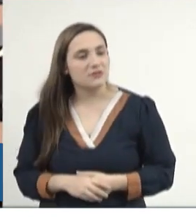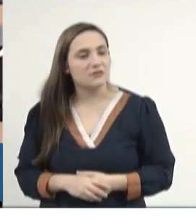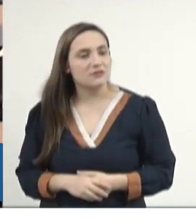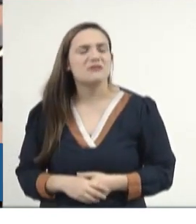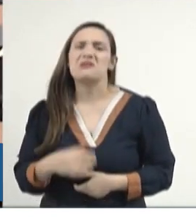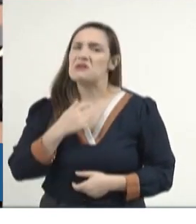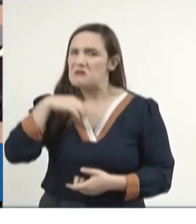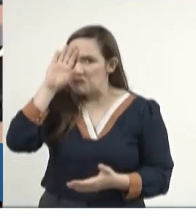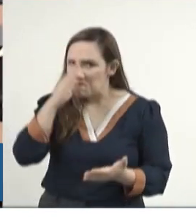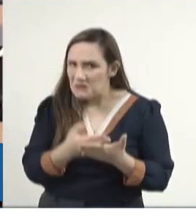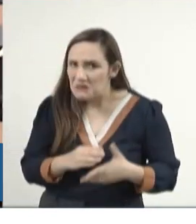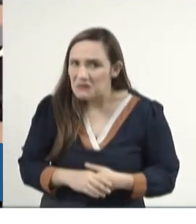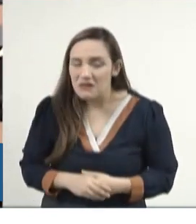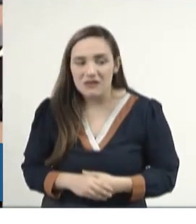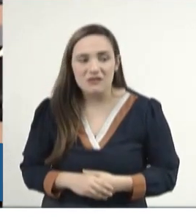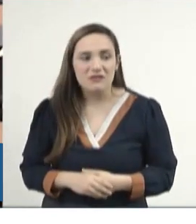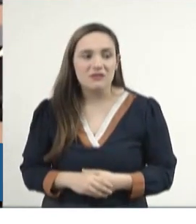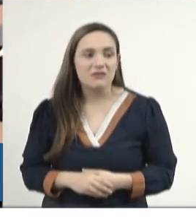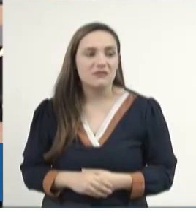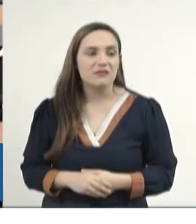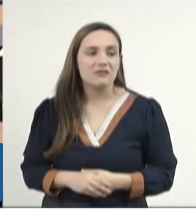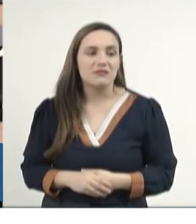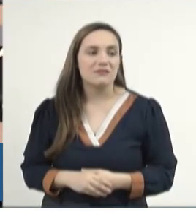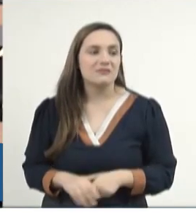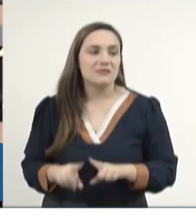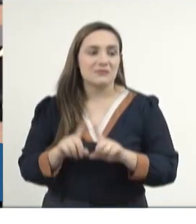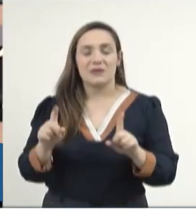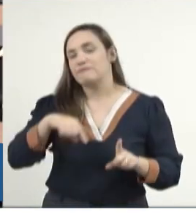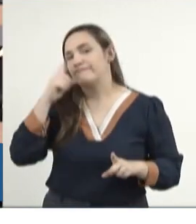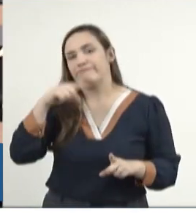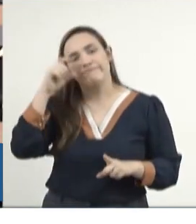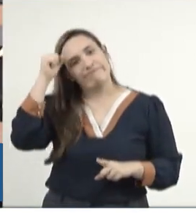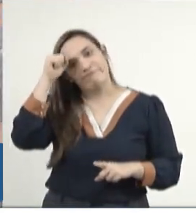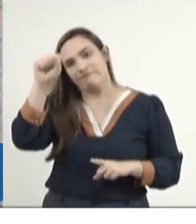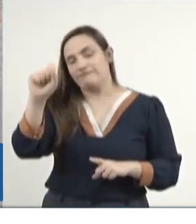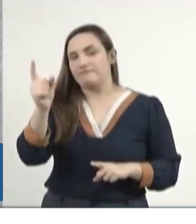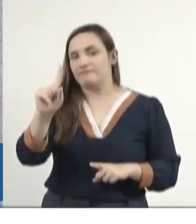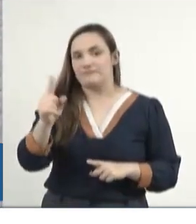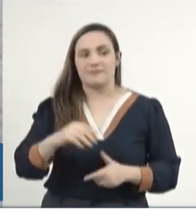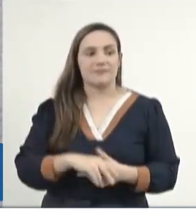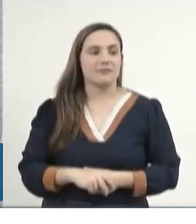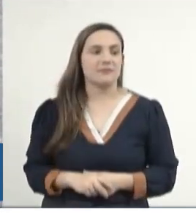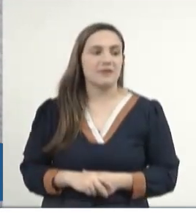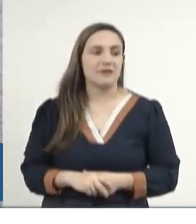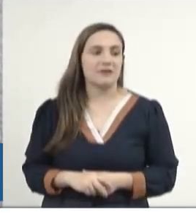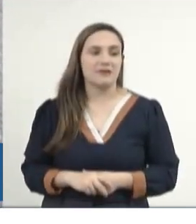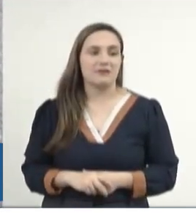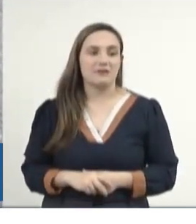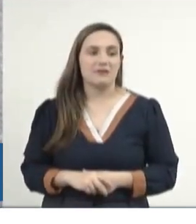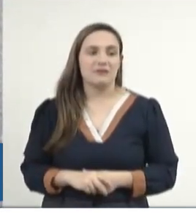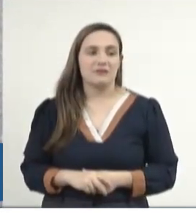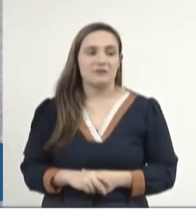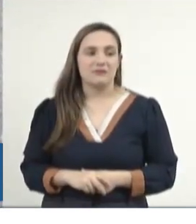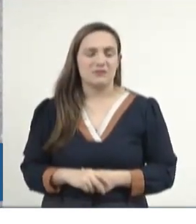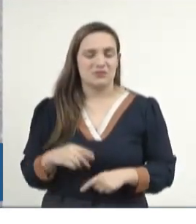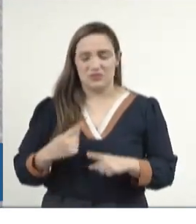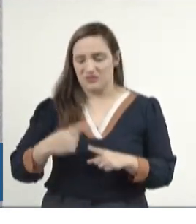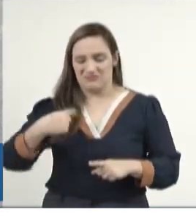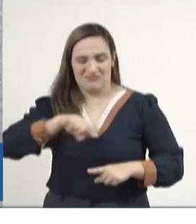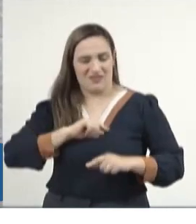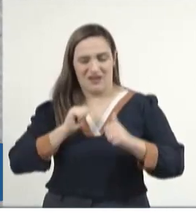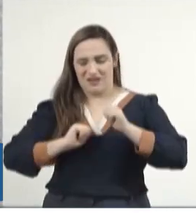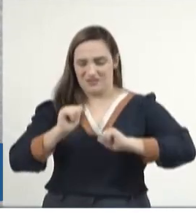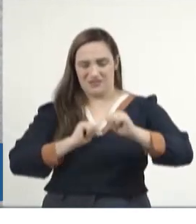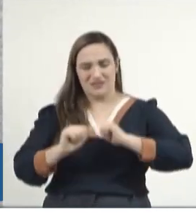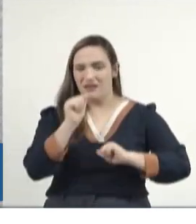acreditei naquilo. Mas não tive o sucesso, porque acho que nós, artistas, ainda não descobrimos